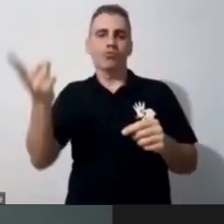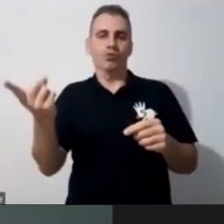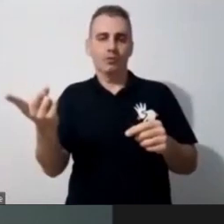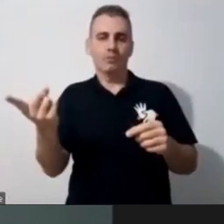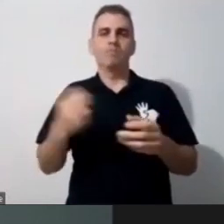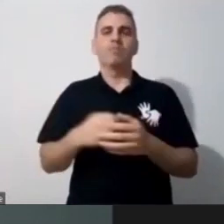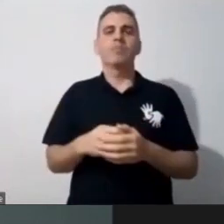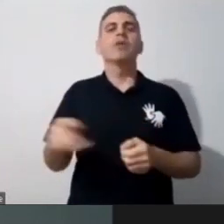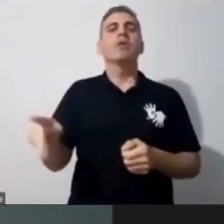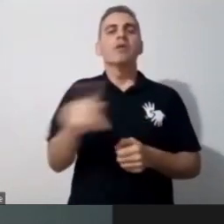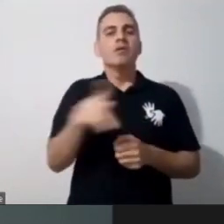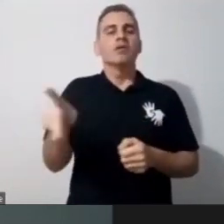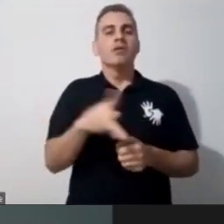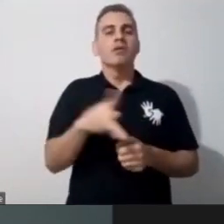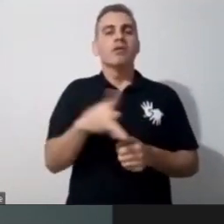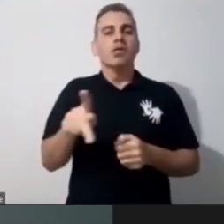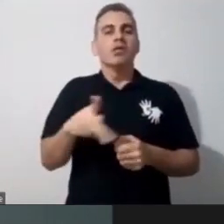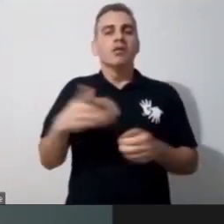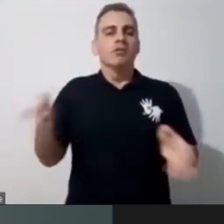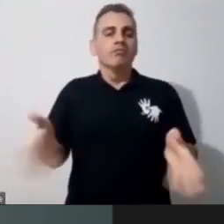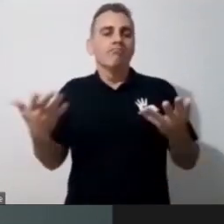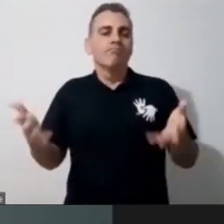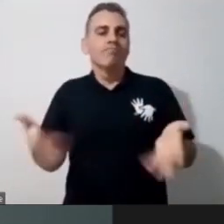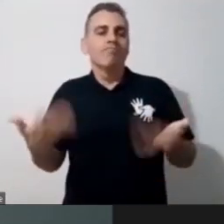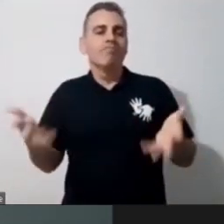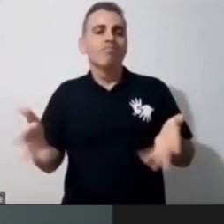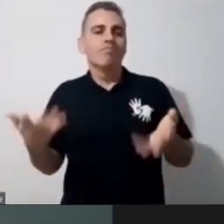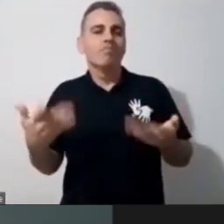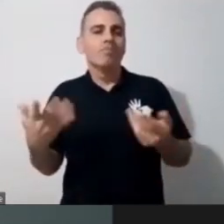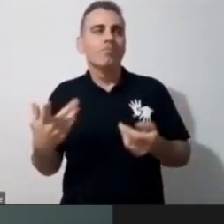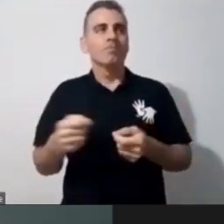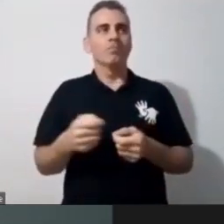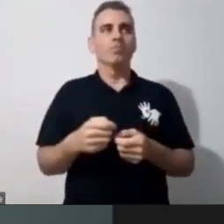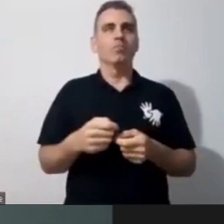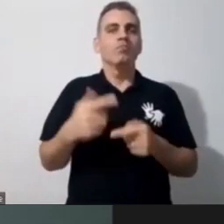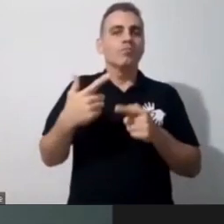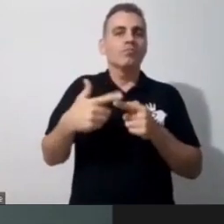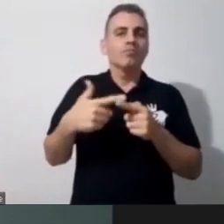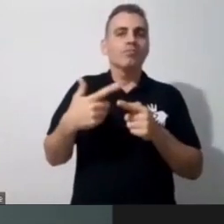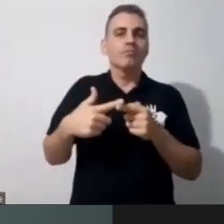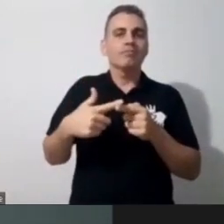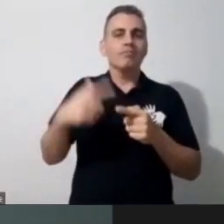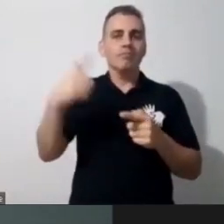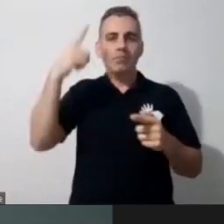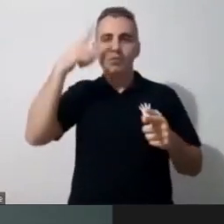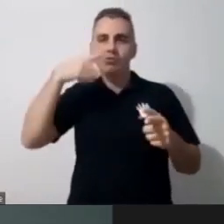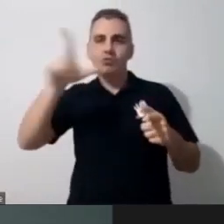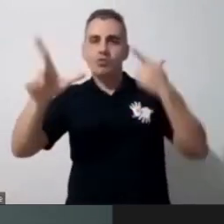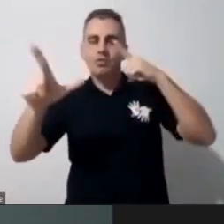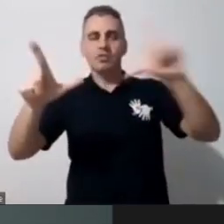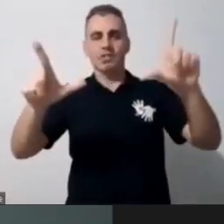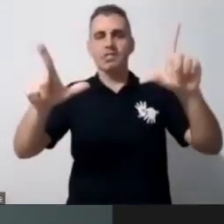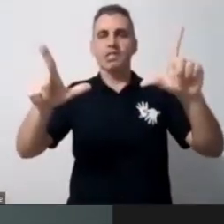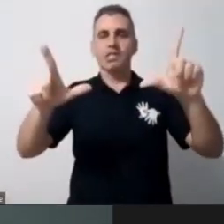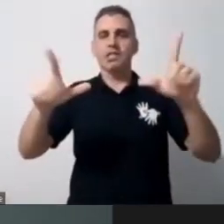Porque instigou o professor a repensar como a gente repensa lá na sala de recursos, né? A gente repensa